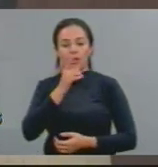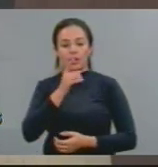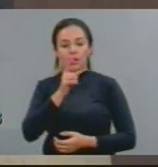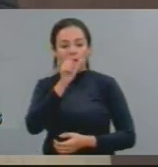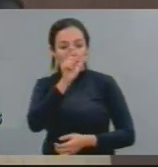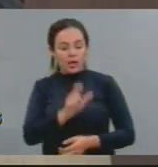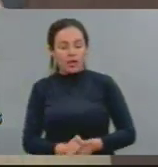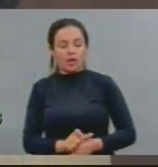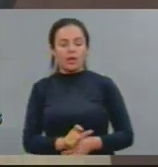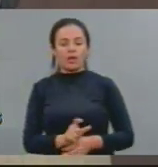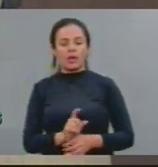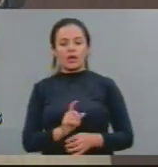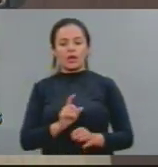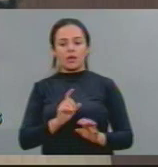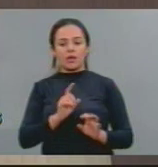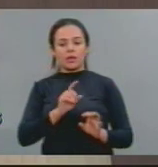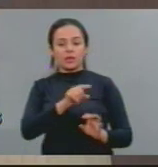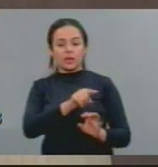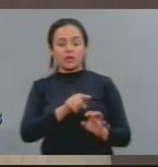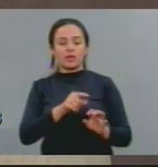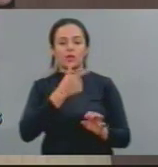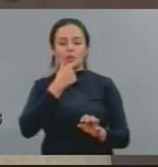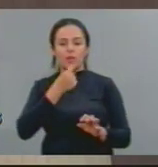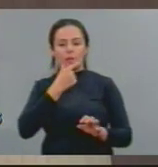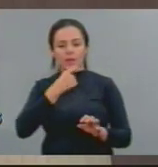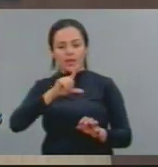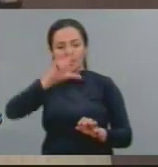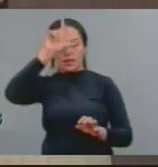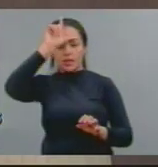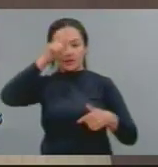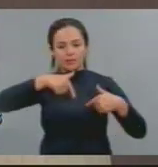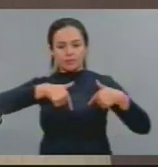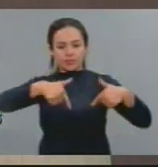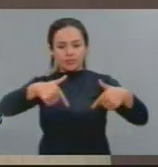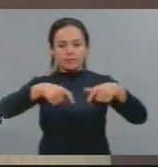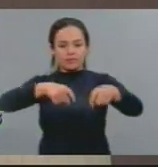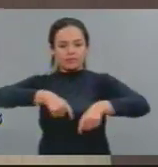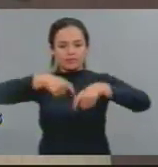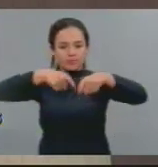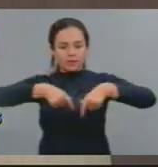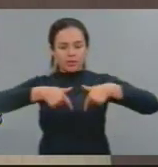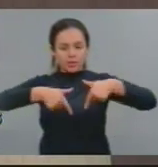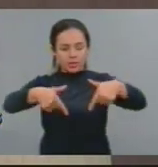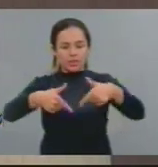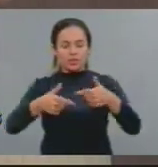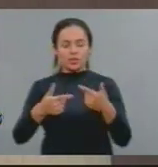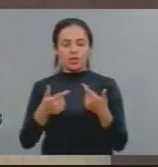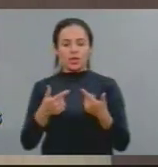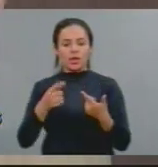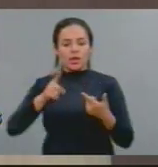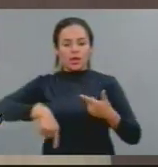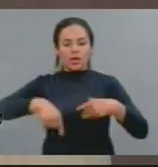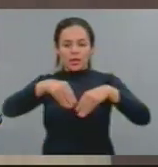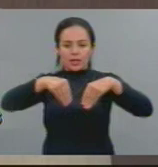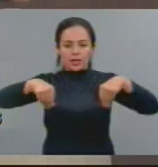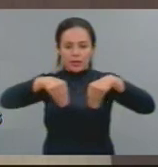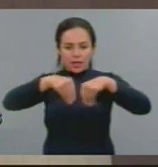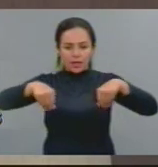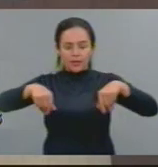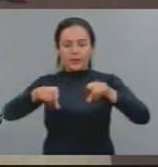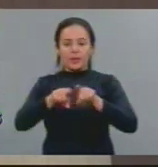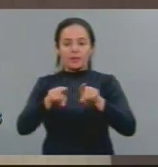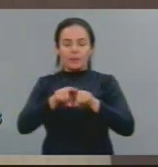Limoeiro do Norte, o Zé Maria, um líder camponês e um líder ambientalista, que lutava pela terra e pelo meio ambiente,